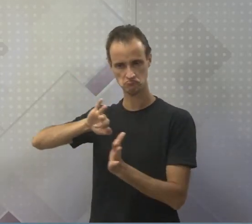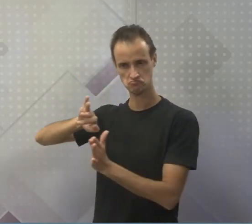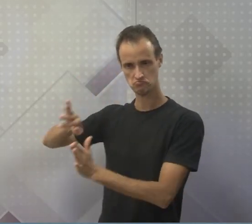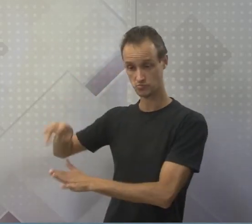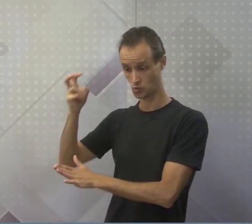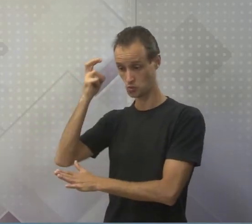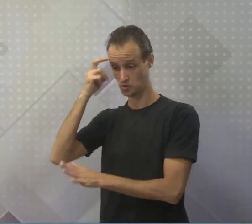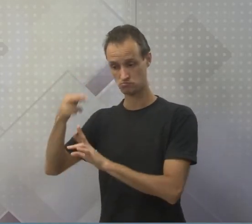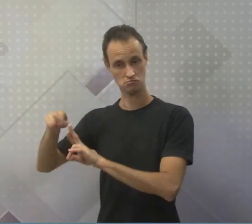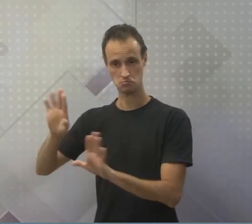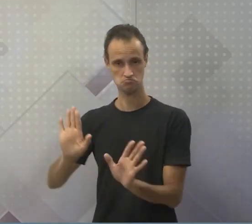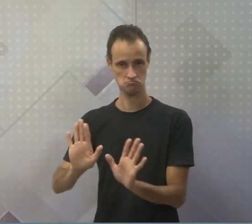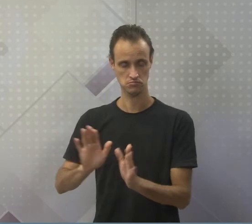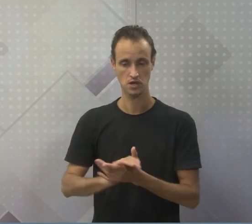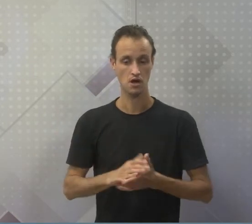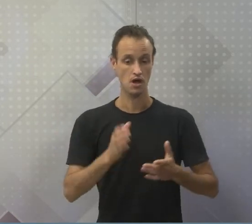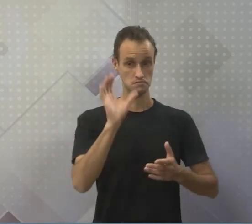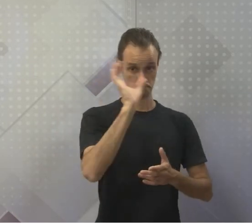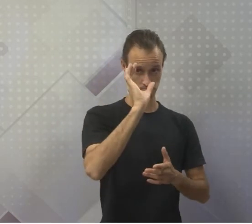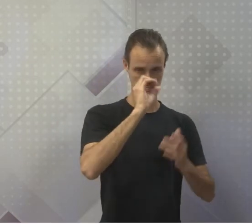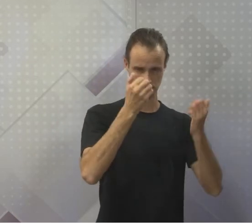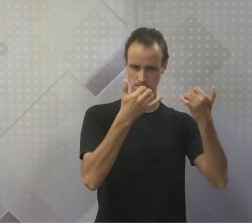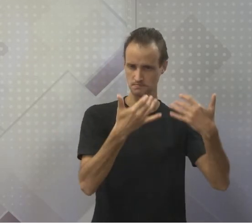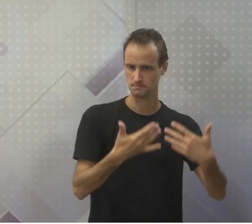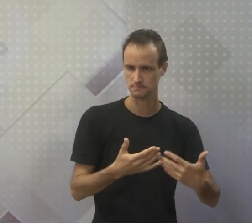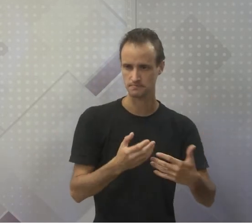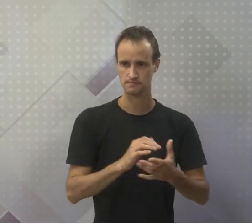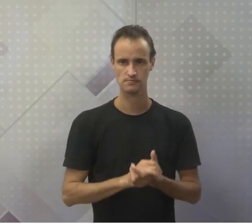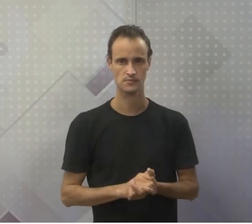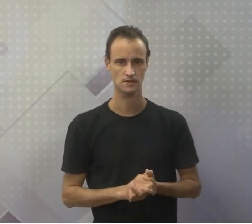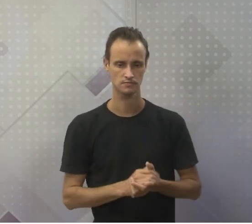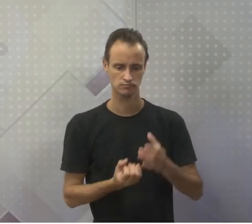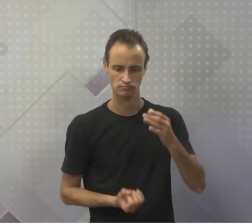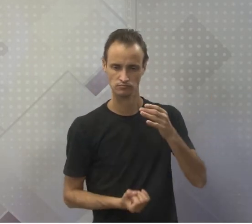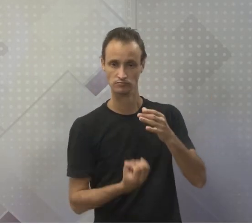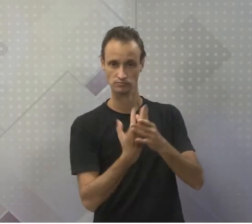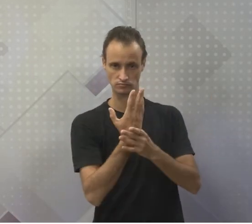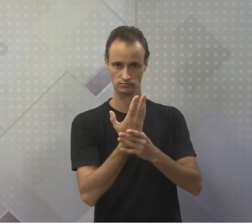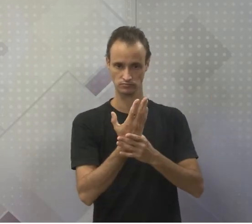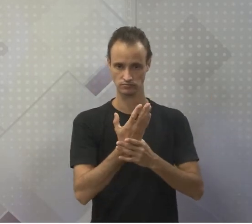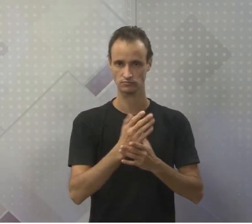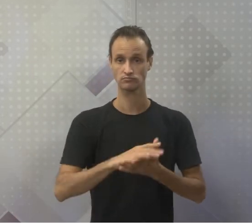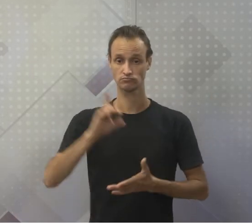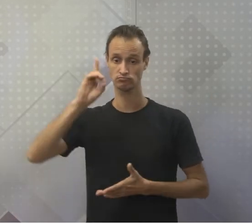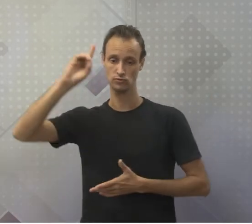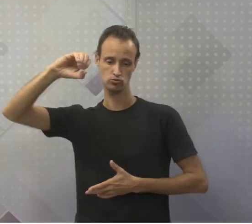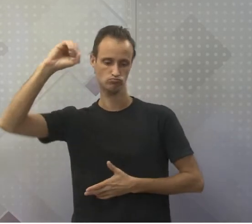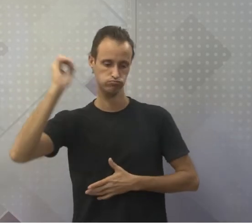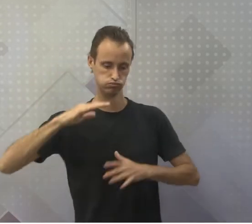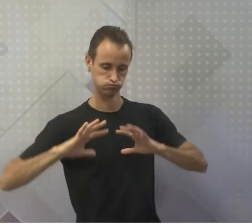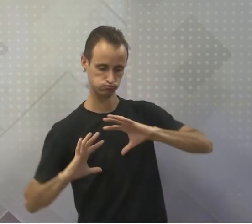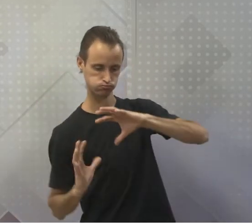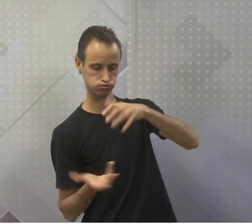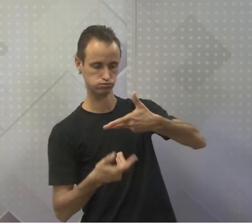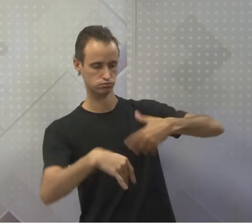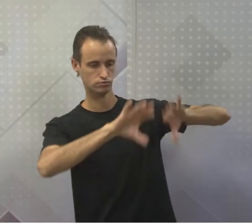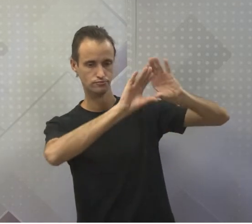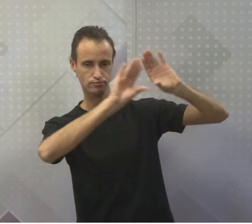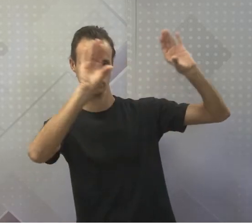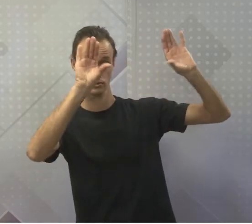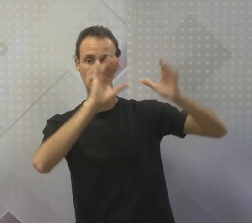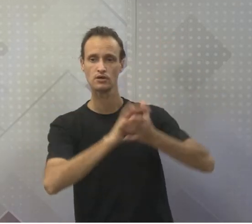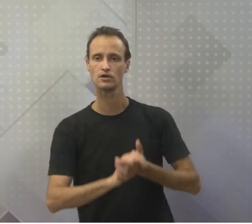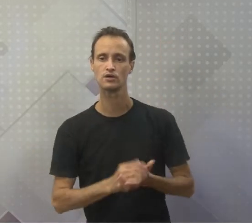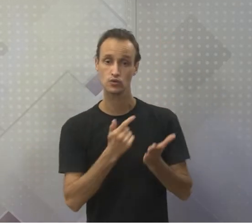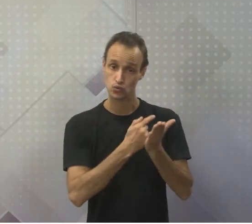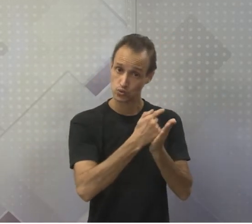religiosas. Na ciência diz, na origem bíblica da vida, o princípio criou Deus, os céus e a terra genestal. E o